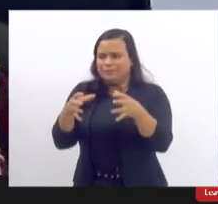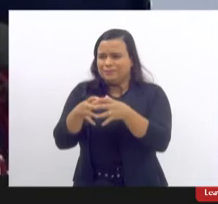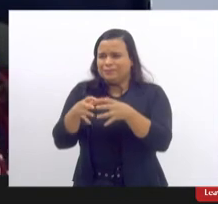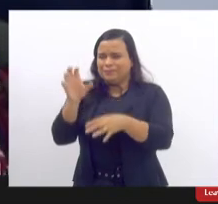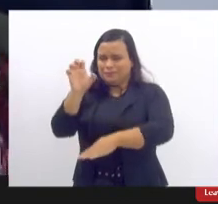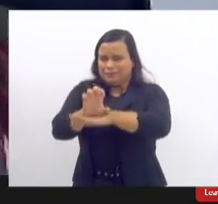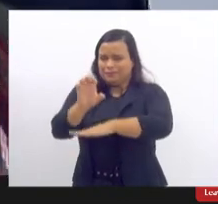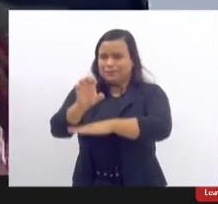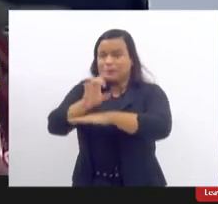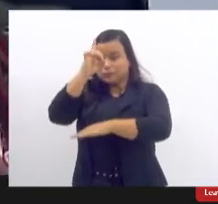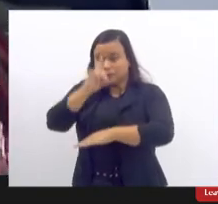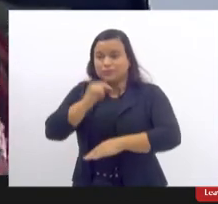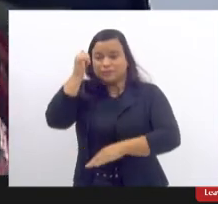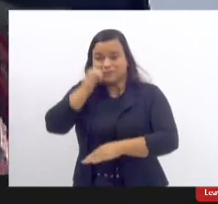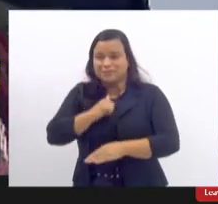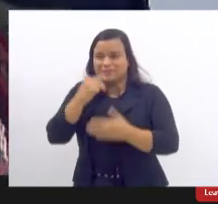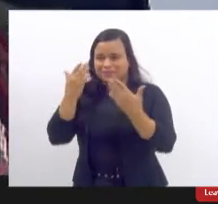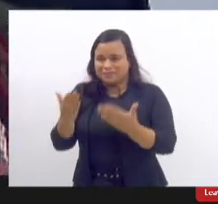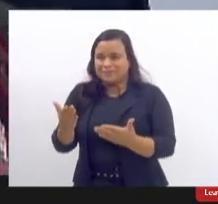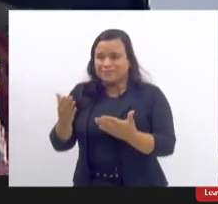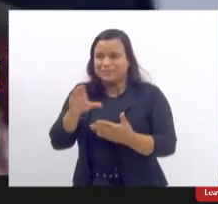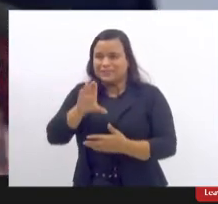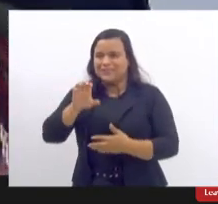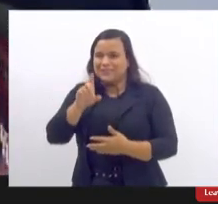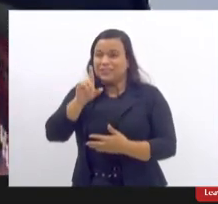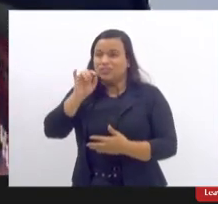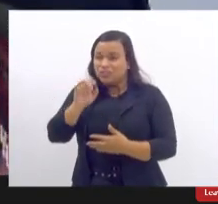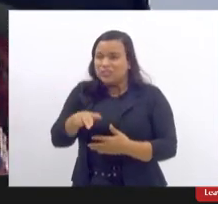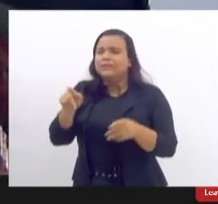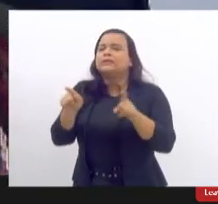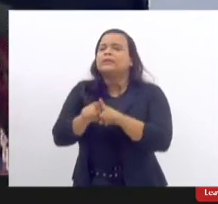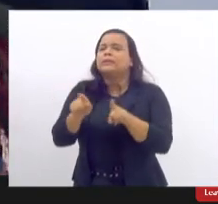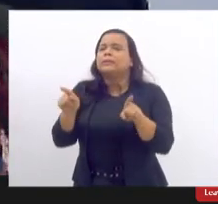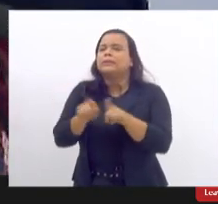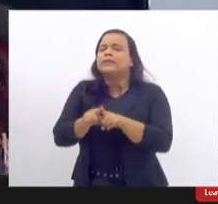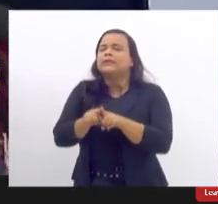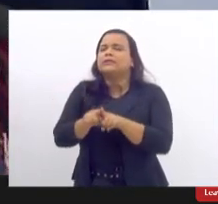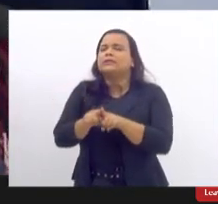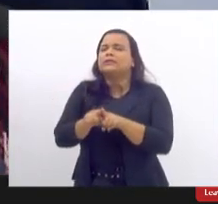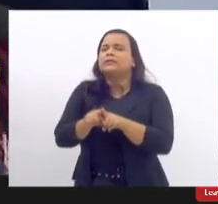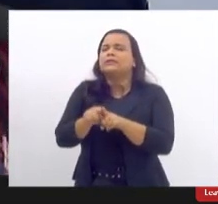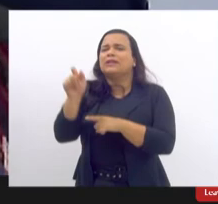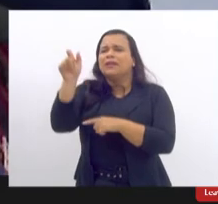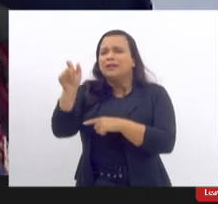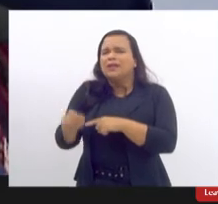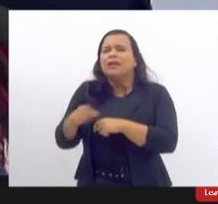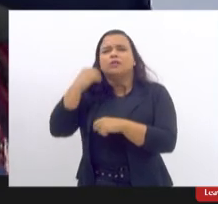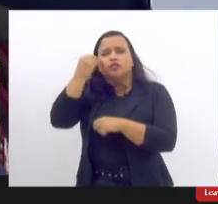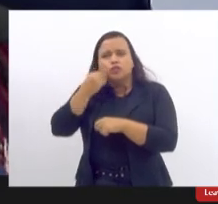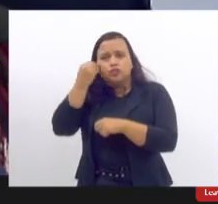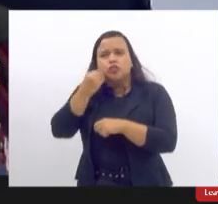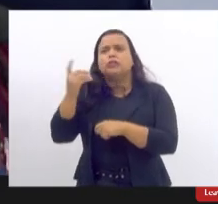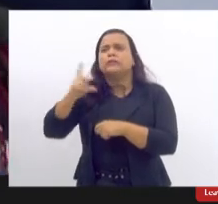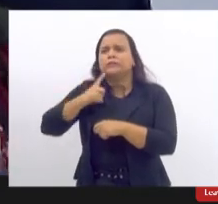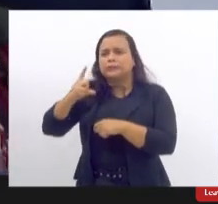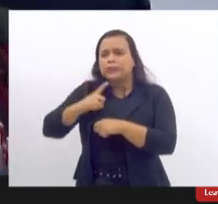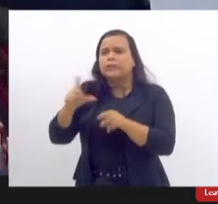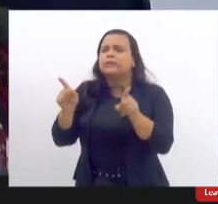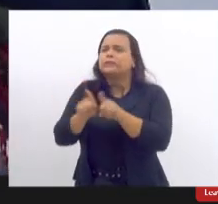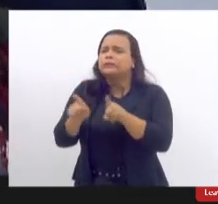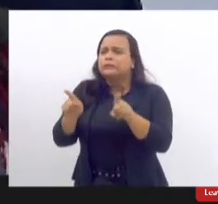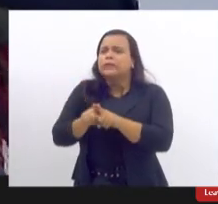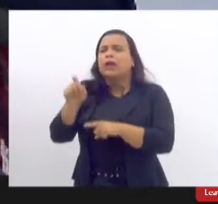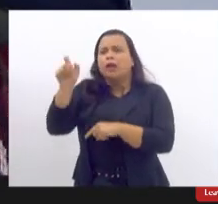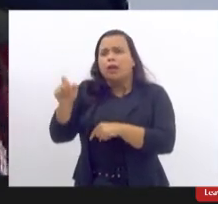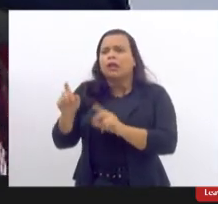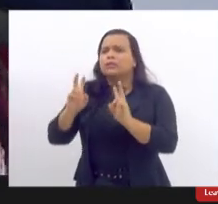o o o Cedim e além disso é uma pessoa muito experiente e lida com essa e com